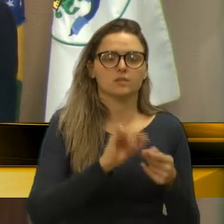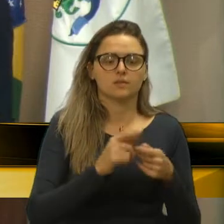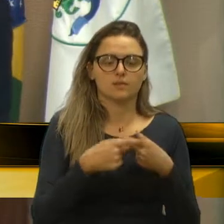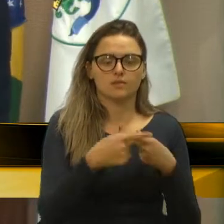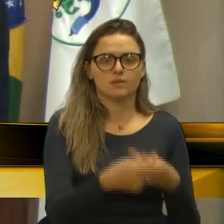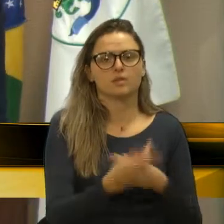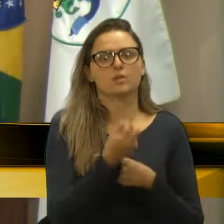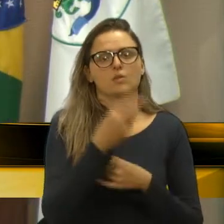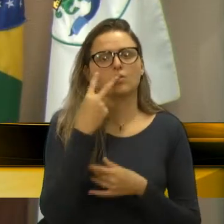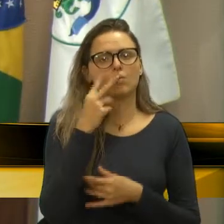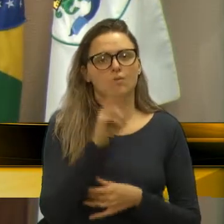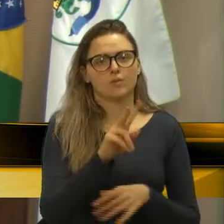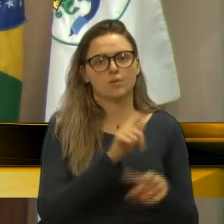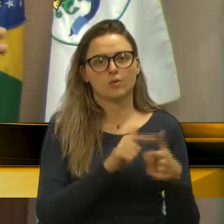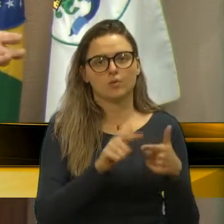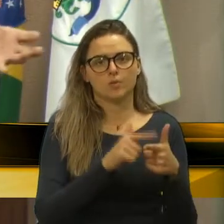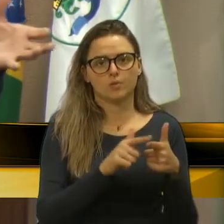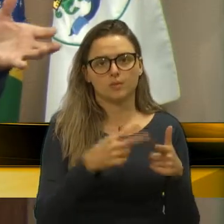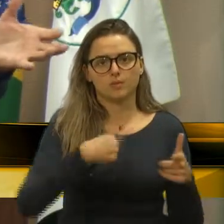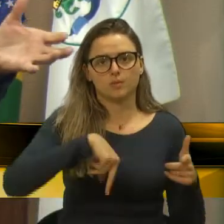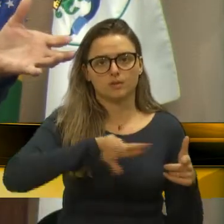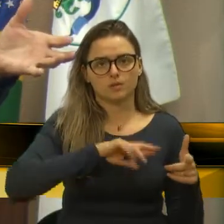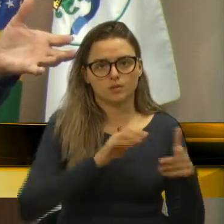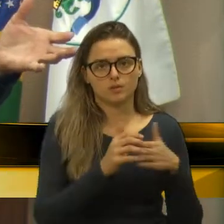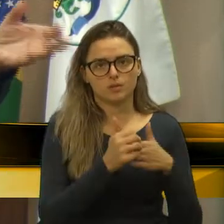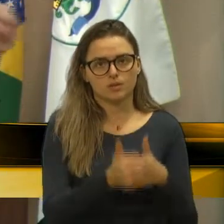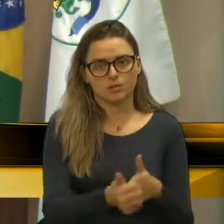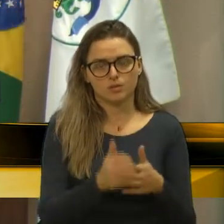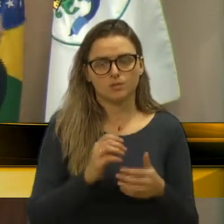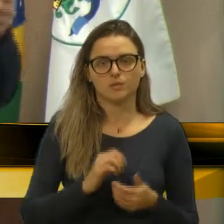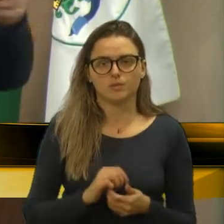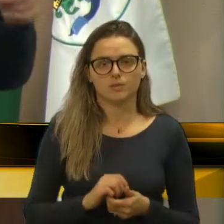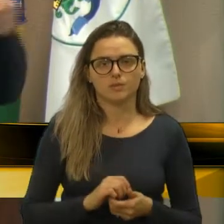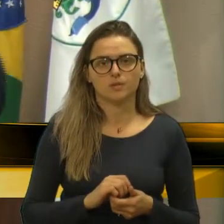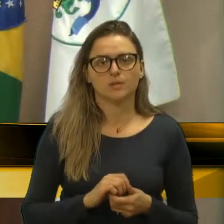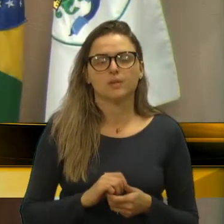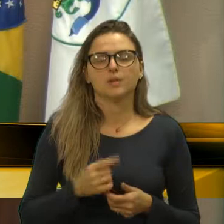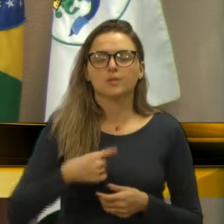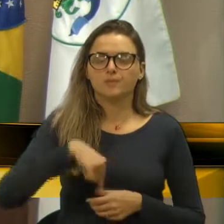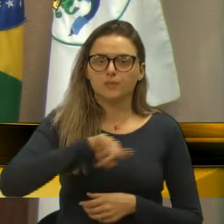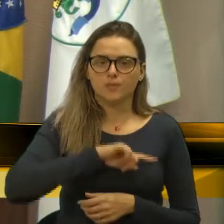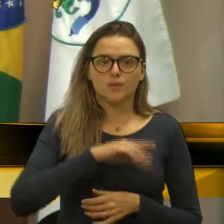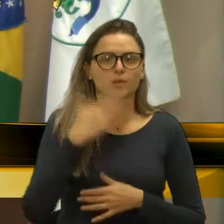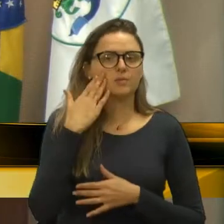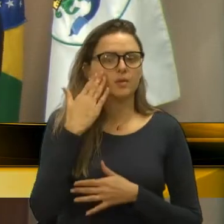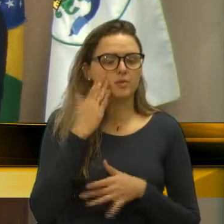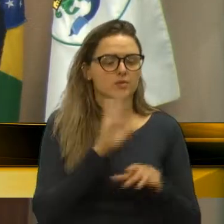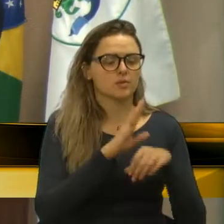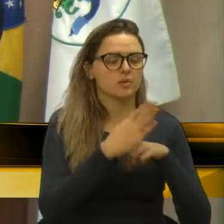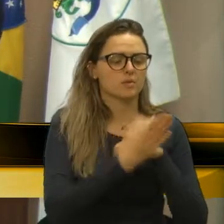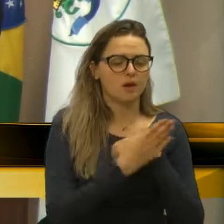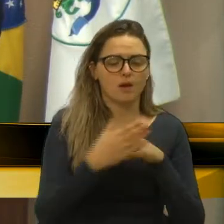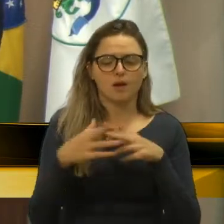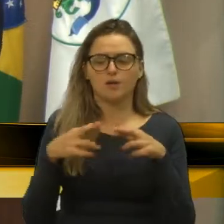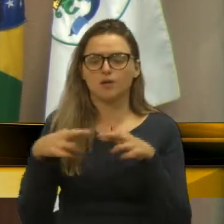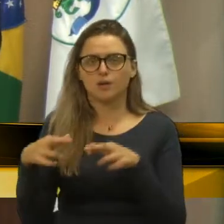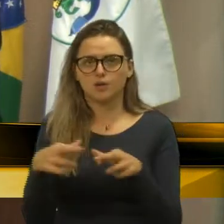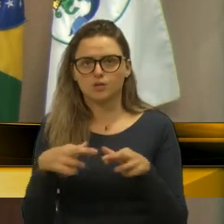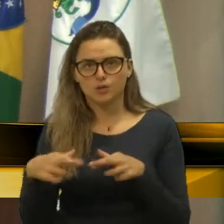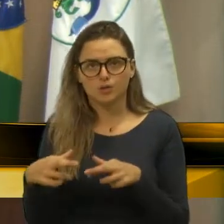ver o problema, nós temos que estar acompanhando de perto. Muita gente sabe que cada bairro, cada distrito, digamos, tem